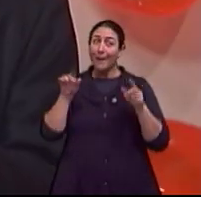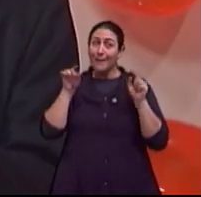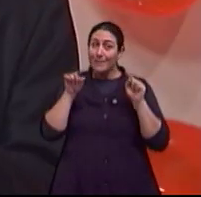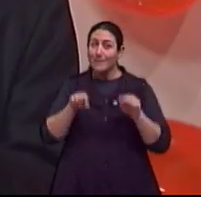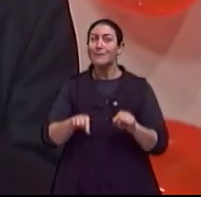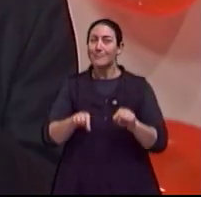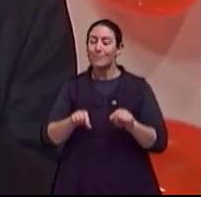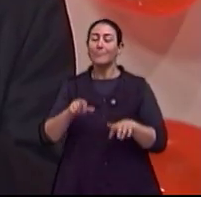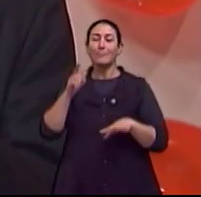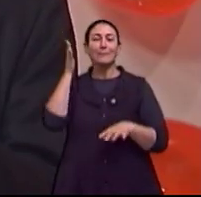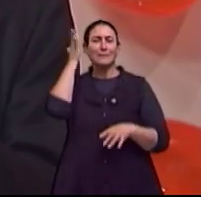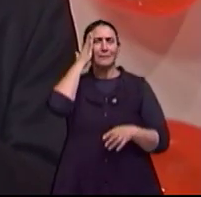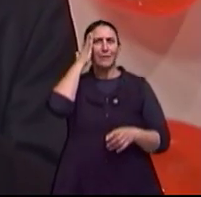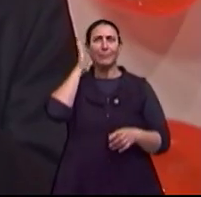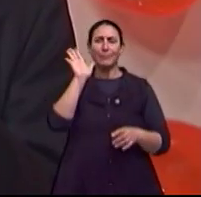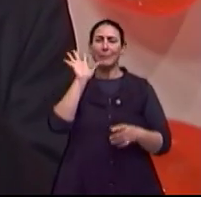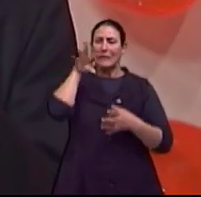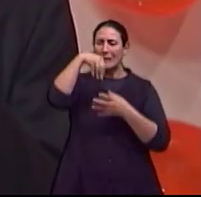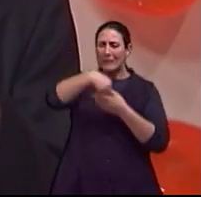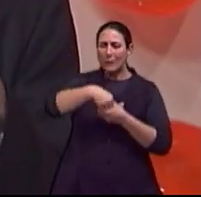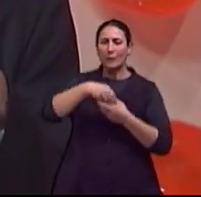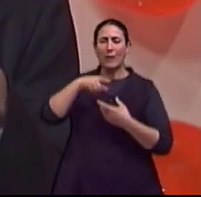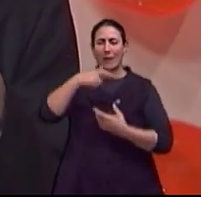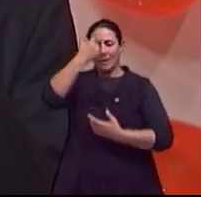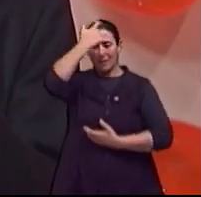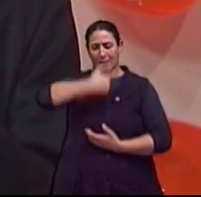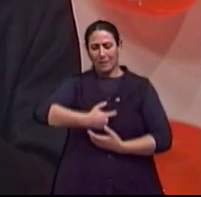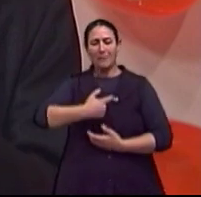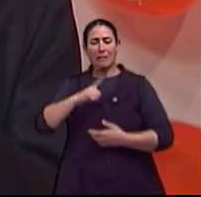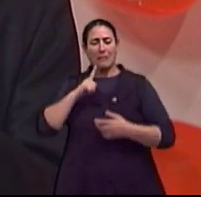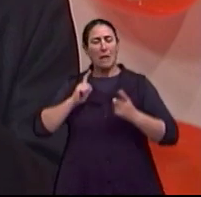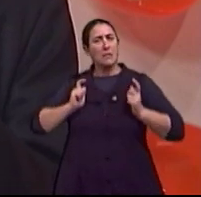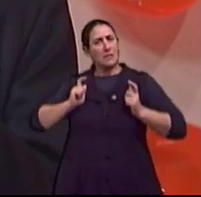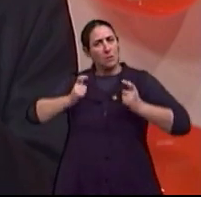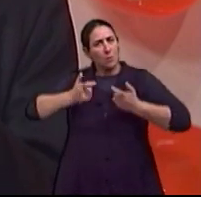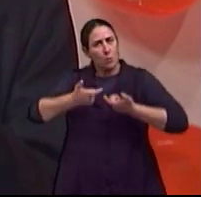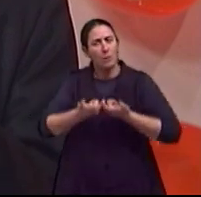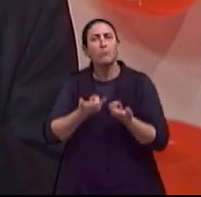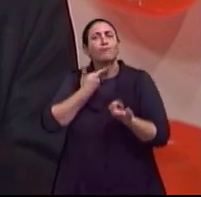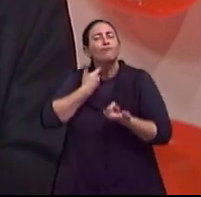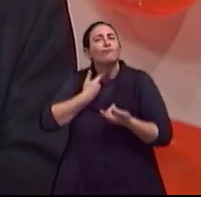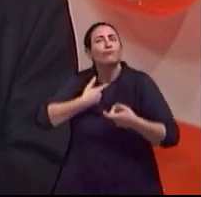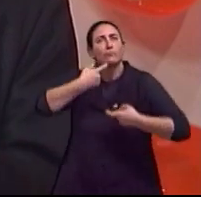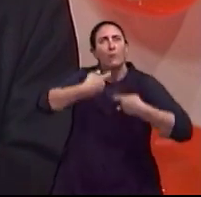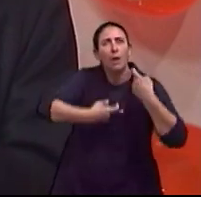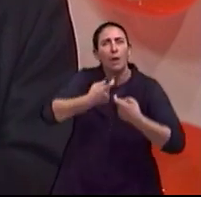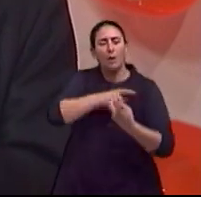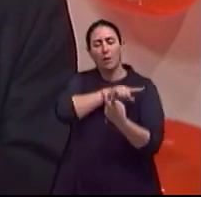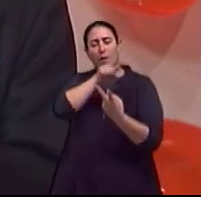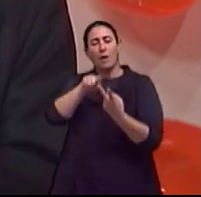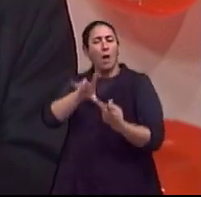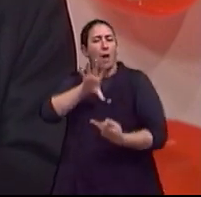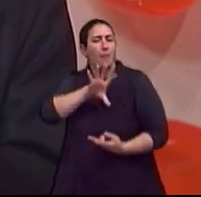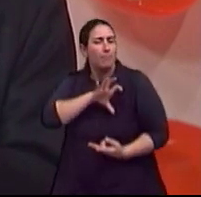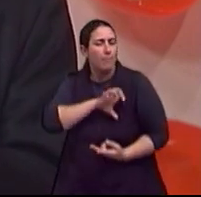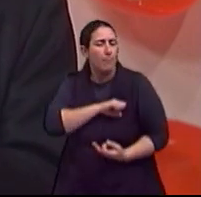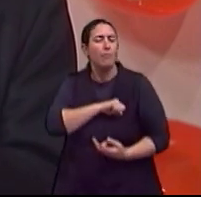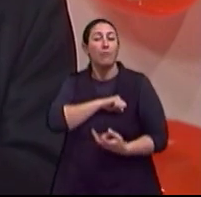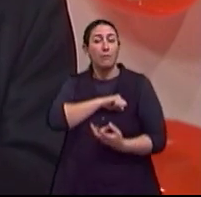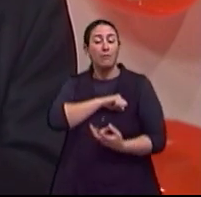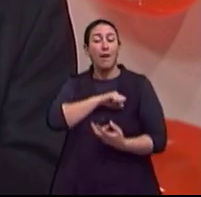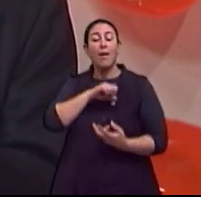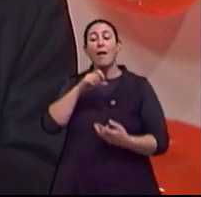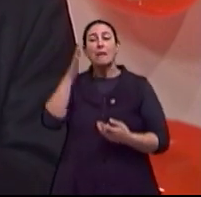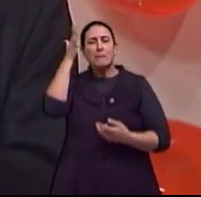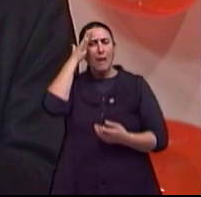sexualidade, a paixão, o amor, isso está mais restrito ao jovem